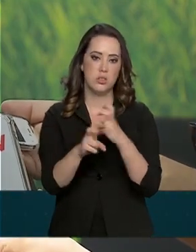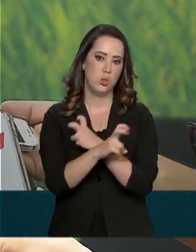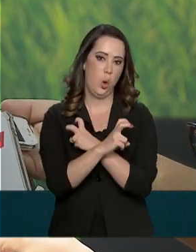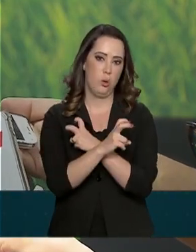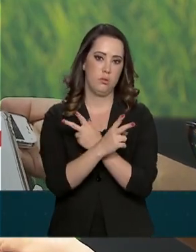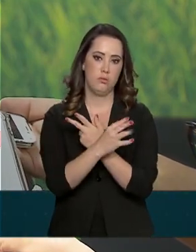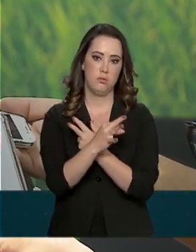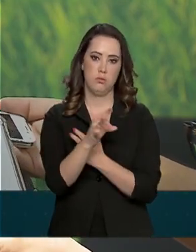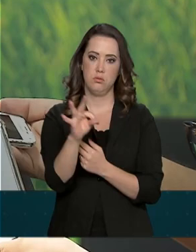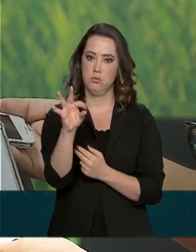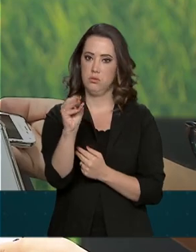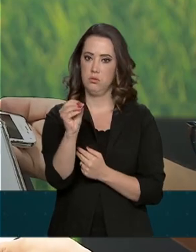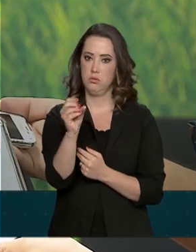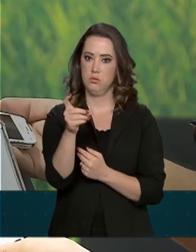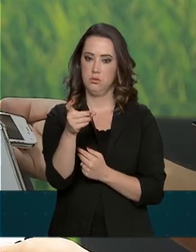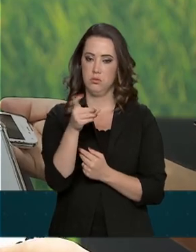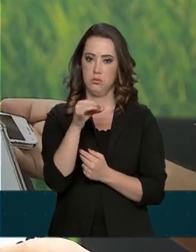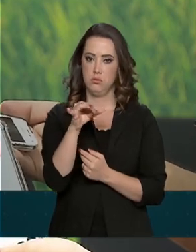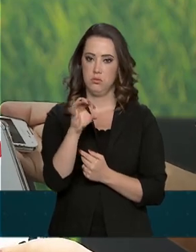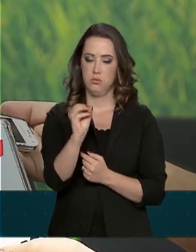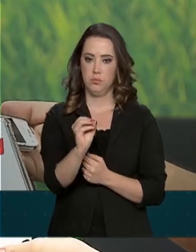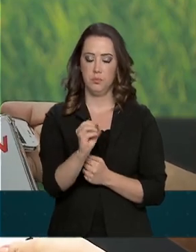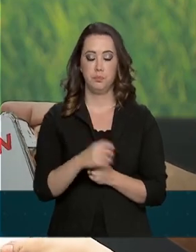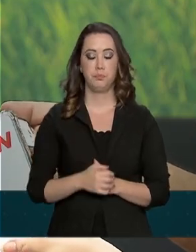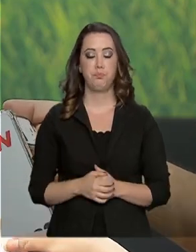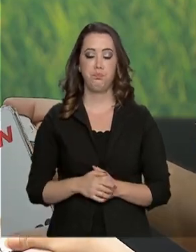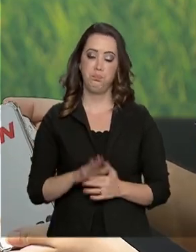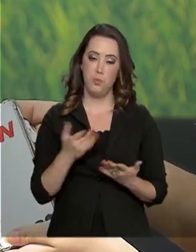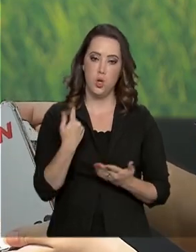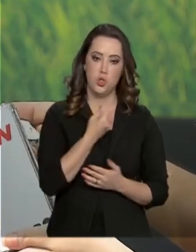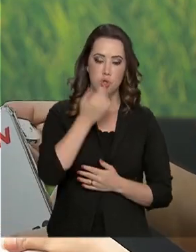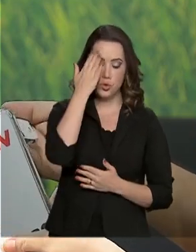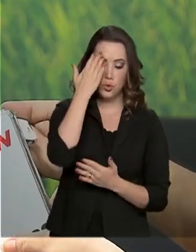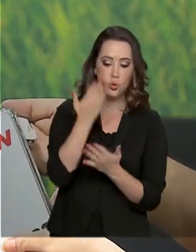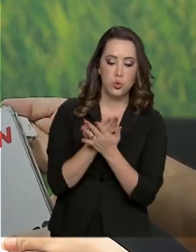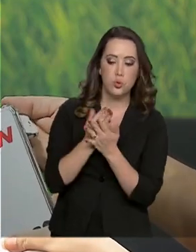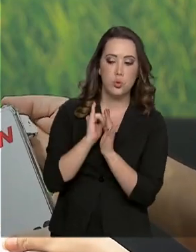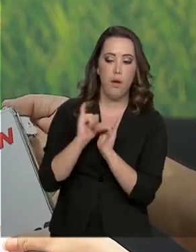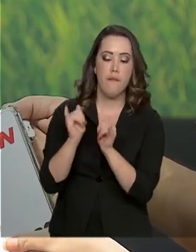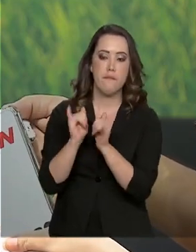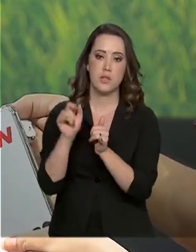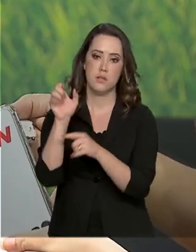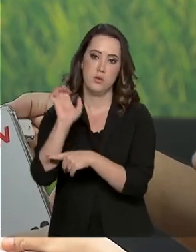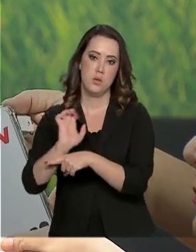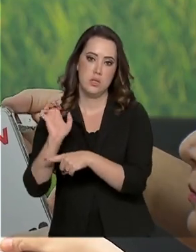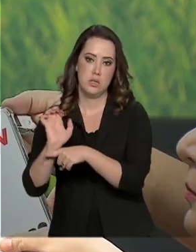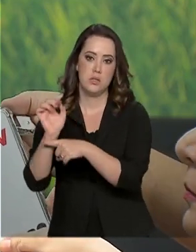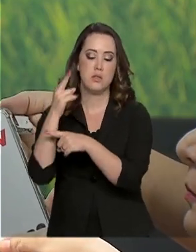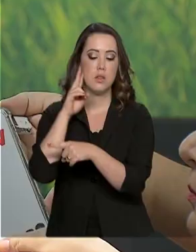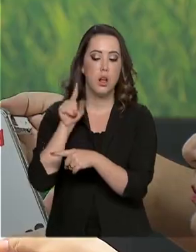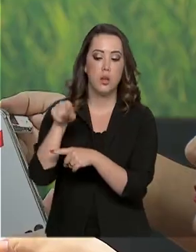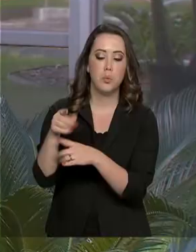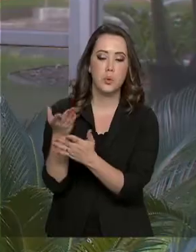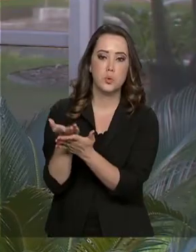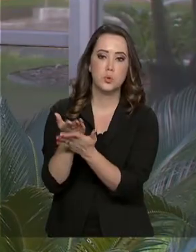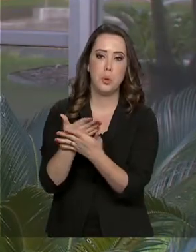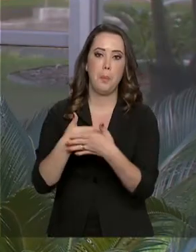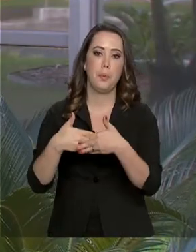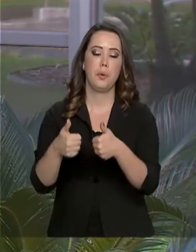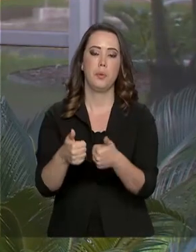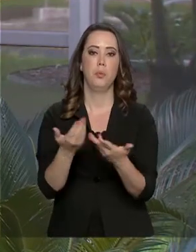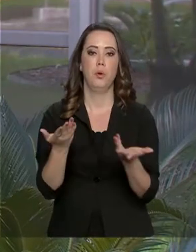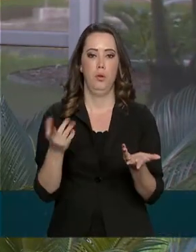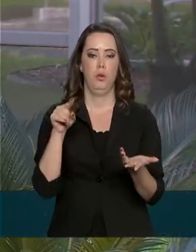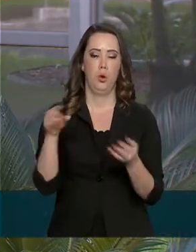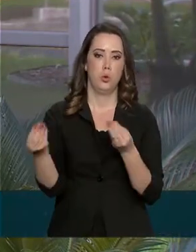para o governo estadual, que é responsável pelo uso do agrotóxico. E constatada a violação, constatado o mau uso do agrotóxico, eles são autuados. Segundo o